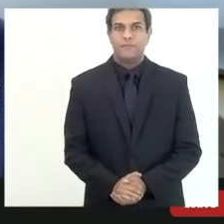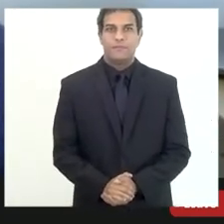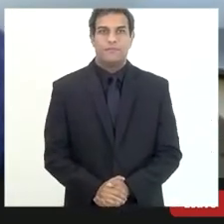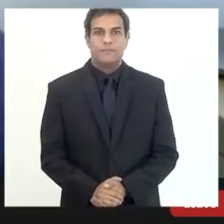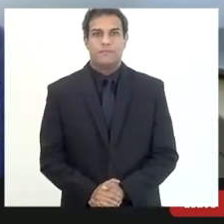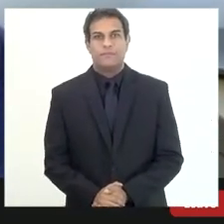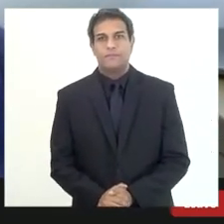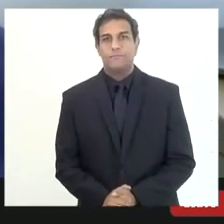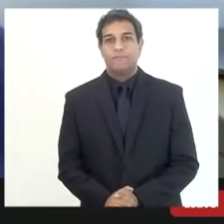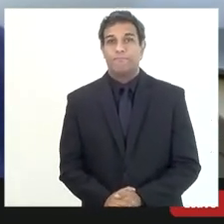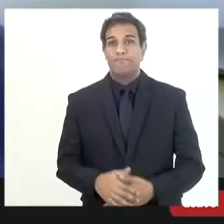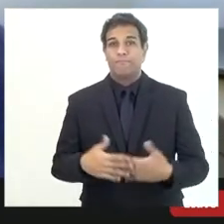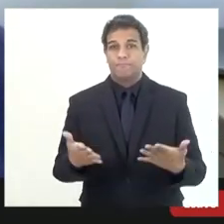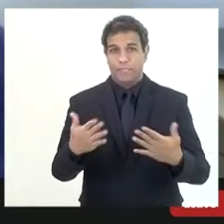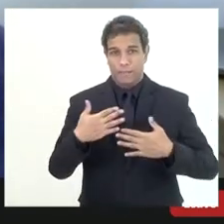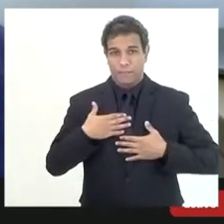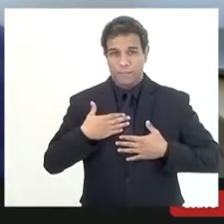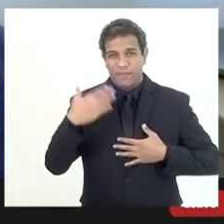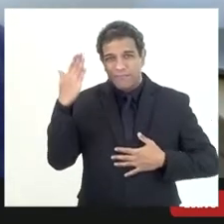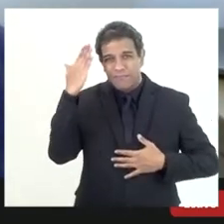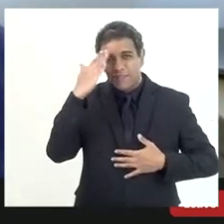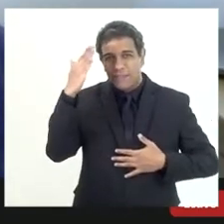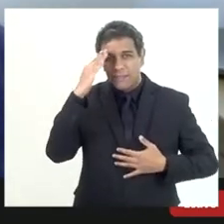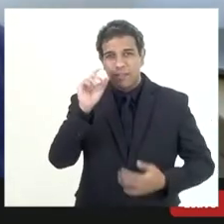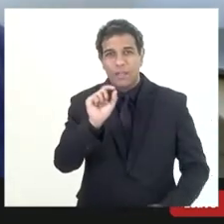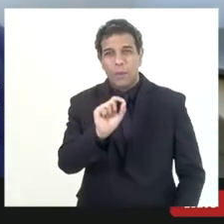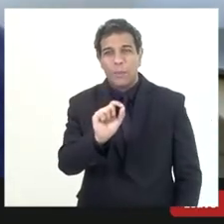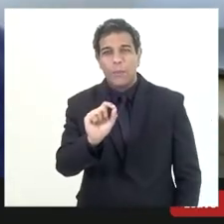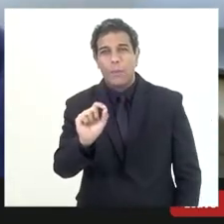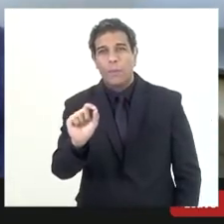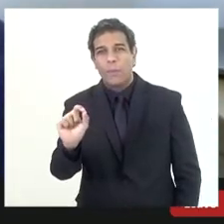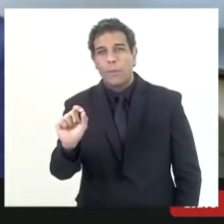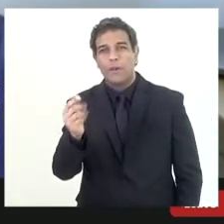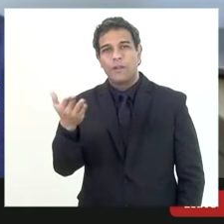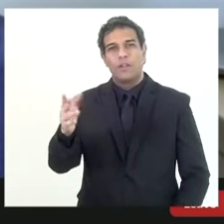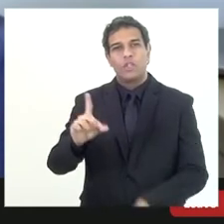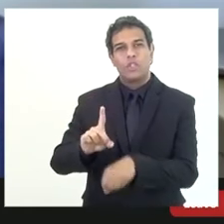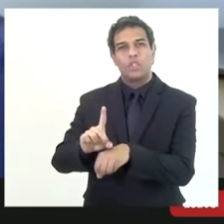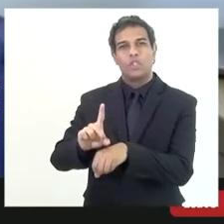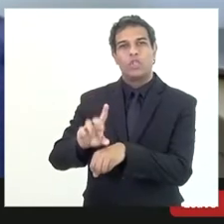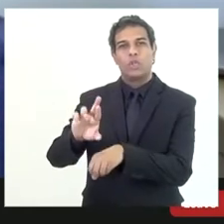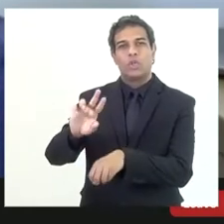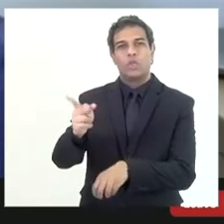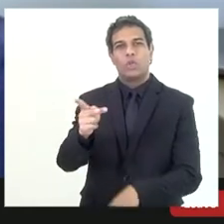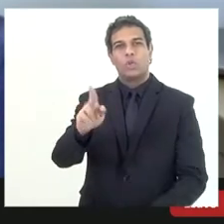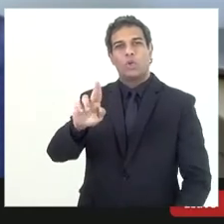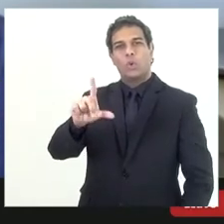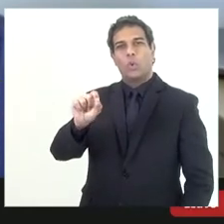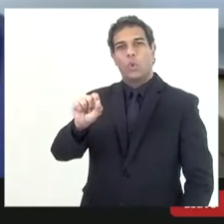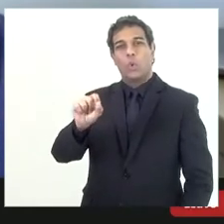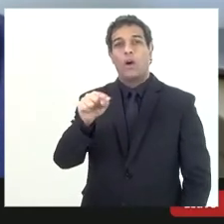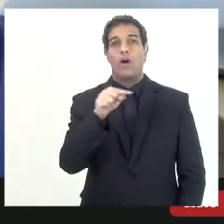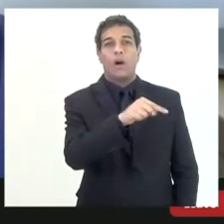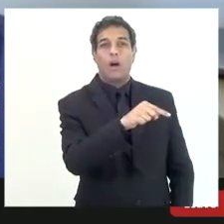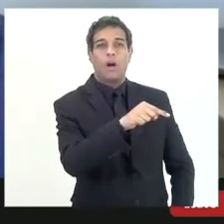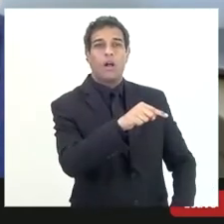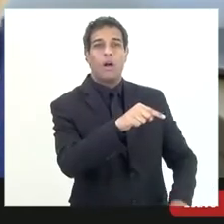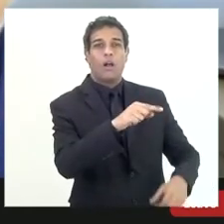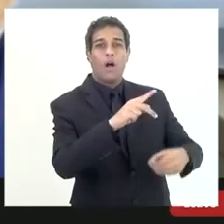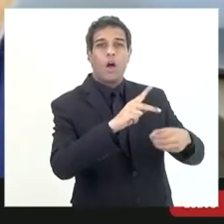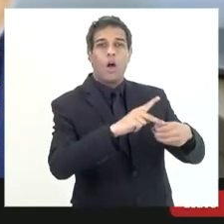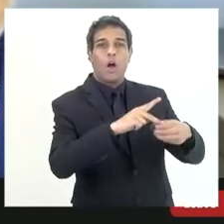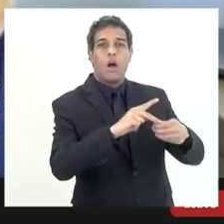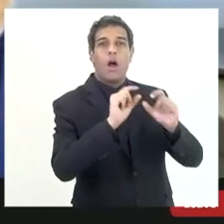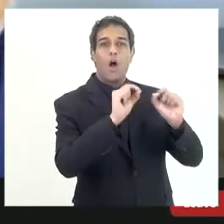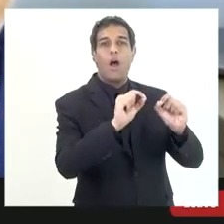no meu entendimento doutor a Petrobras é uma concessionária